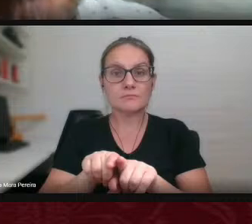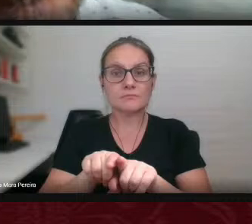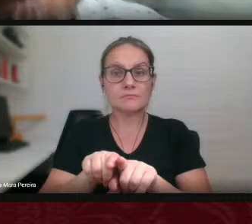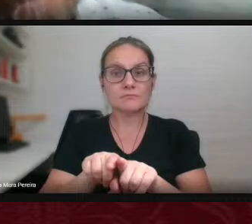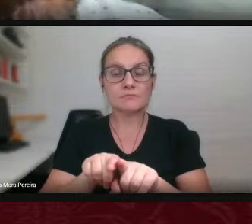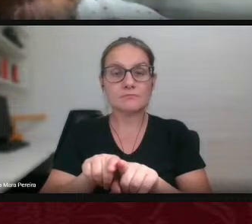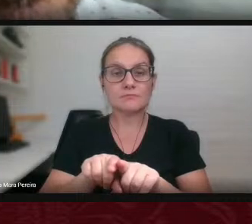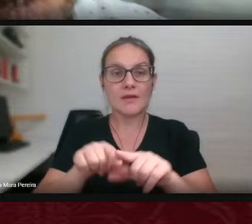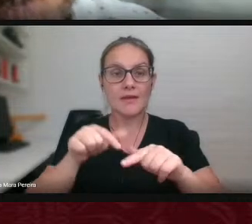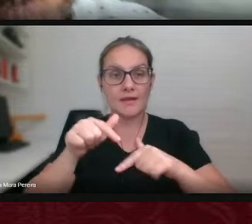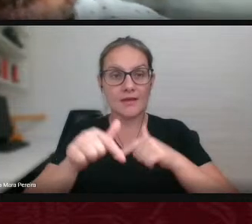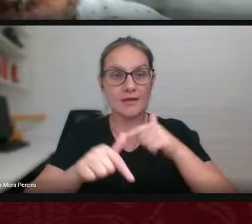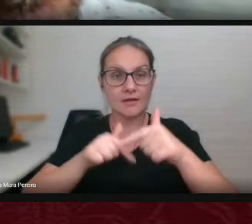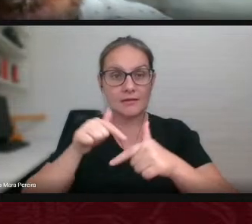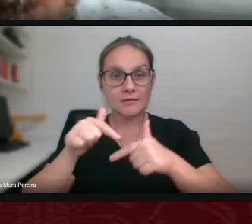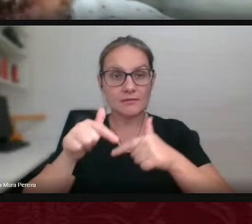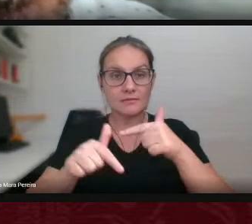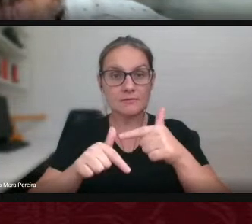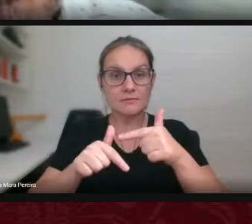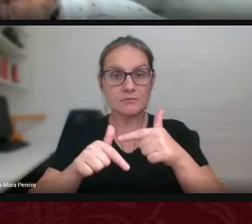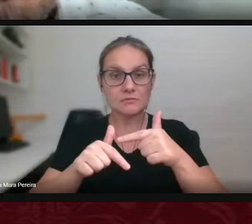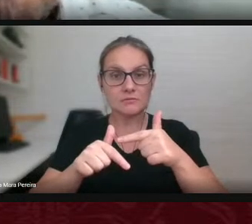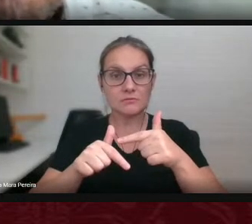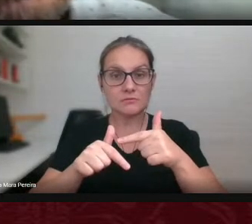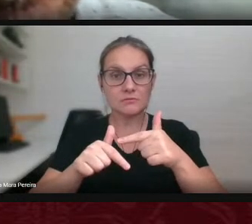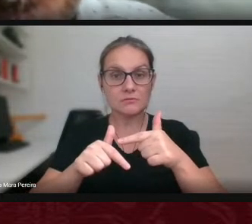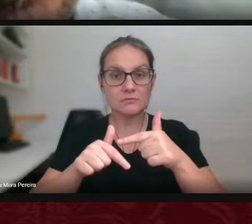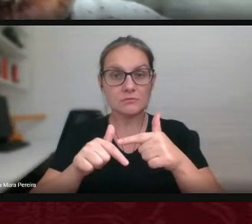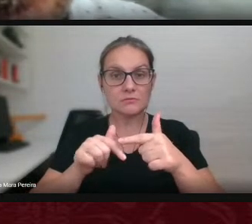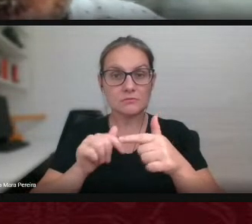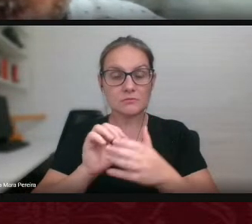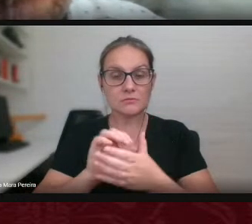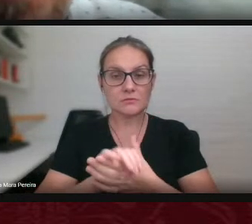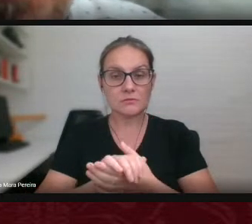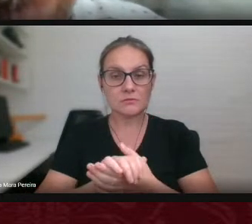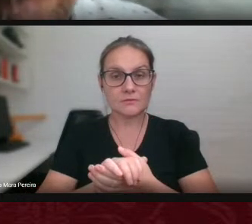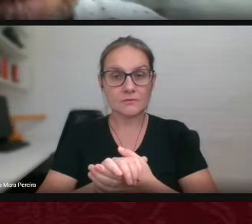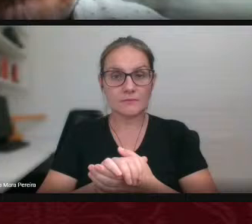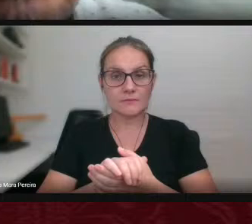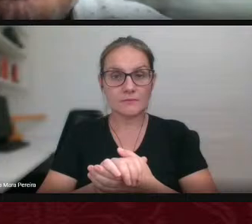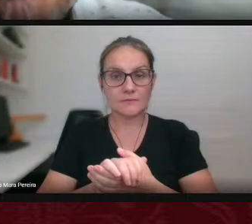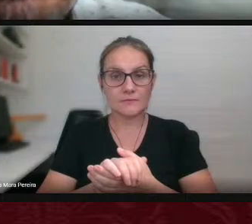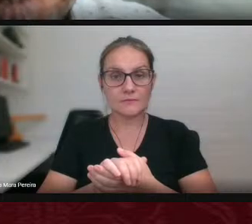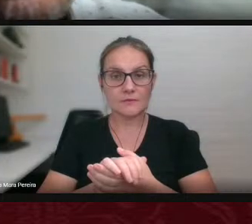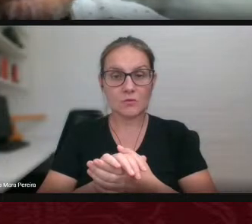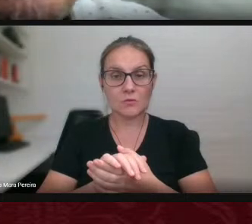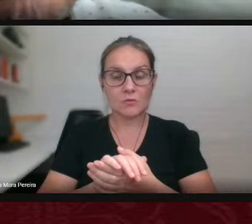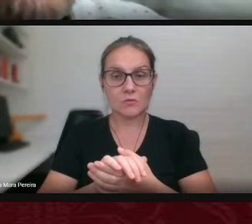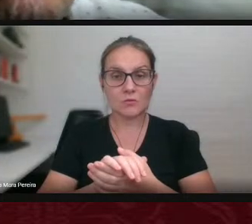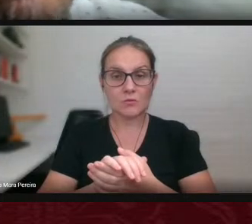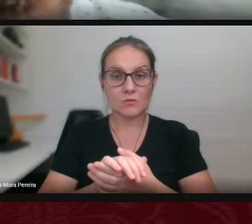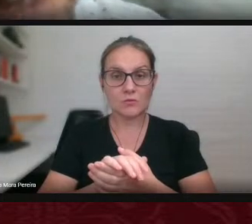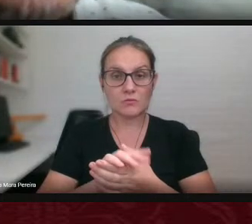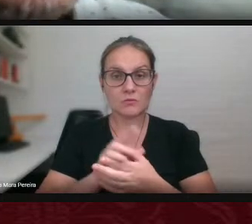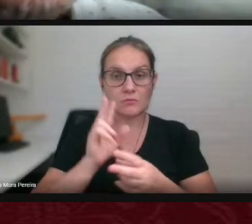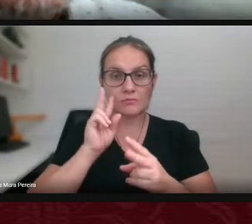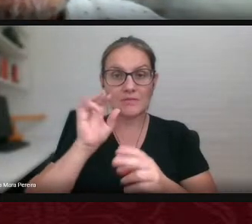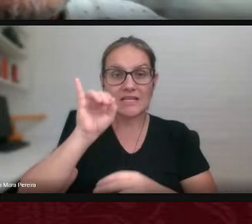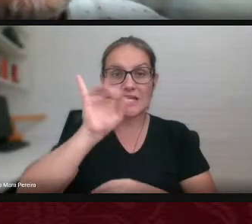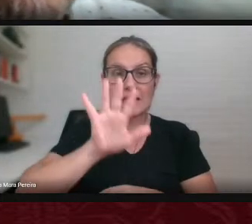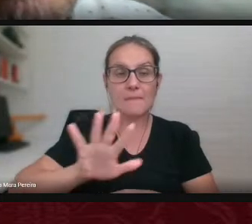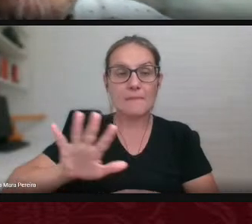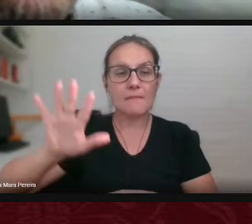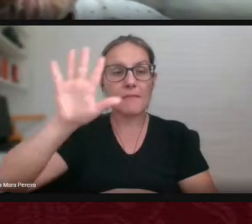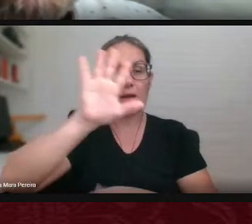trabalhando com a a visualização do livro com a arte